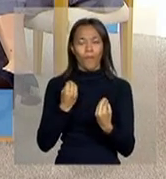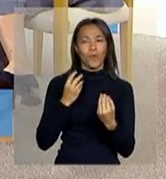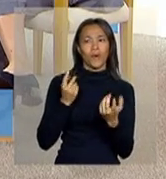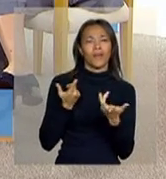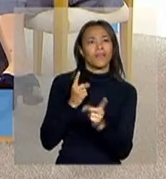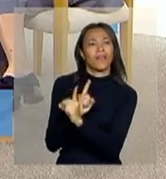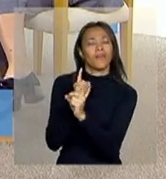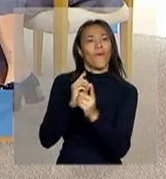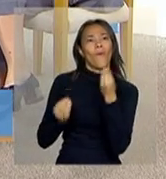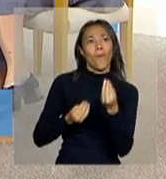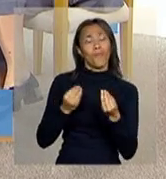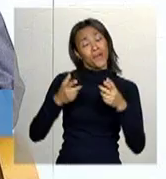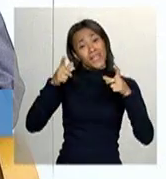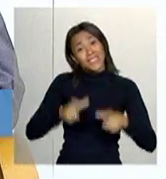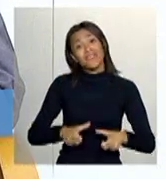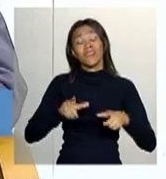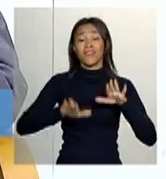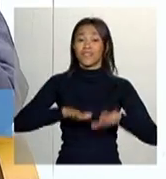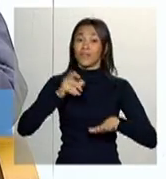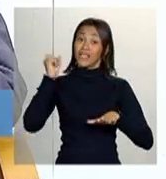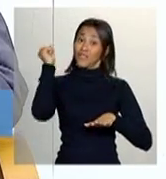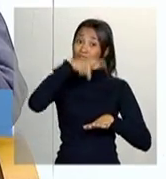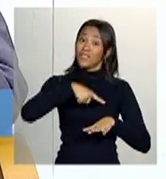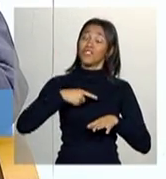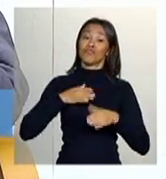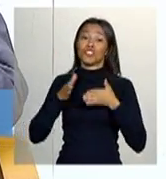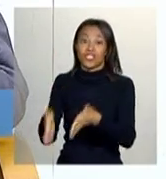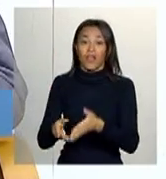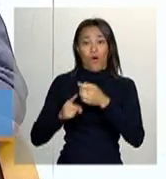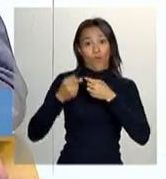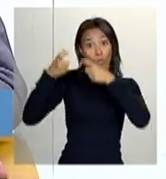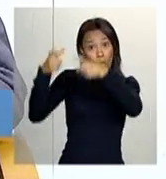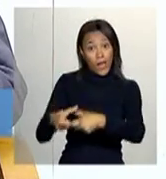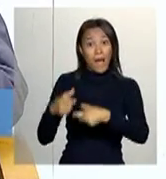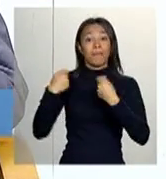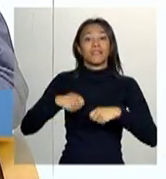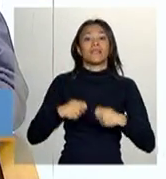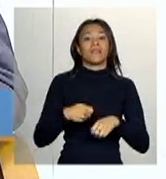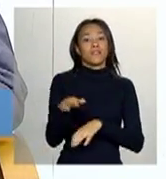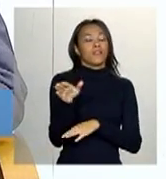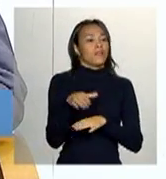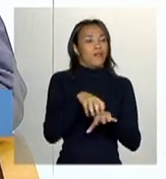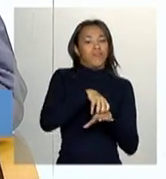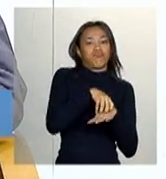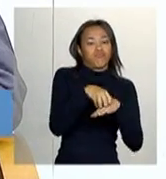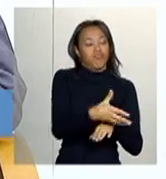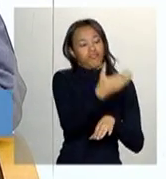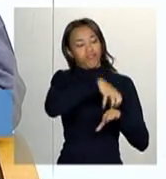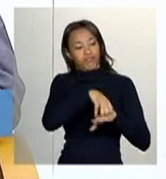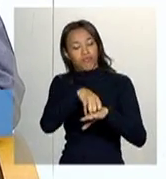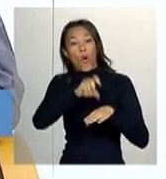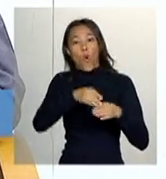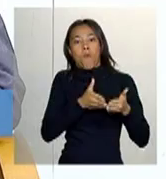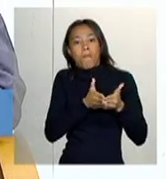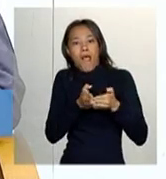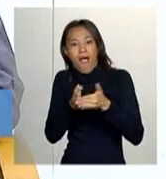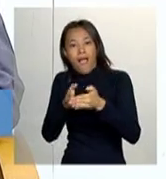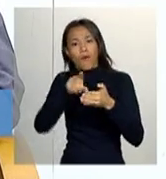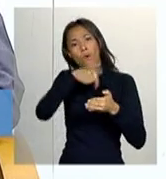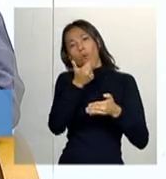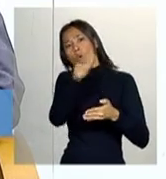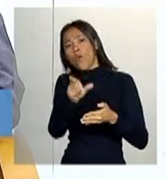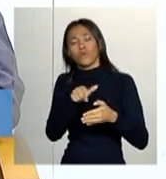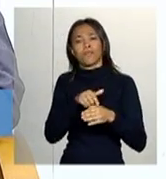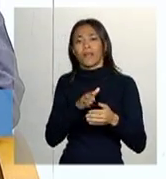esses parceiros, porque, às o lugar é muito difícil de chegar, ele vai precisar pegar uma carona, vamos dizer, com um barco ou com outro meio de transporte, né?